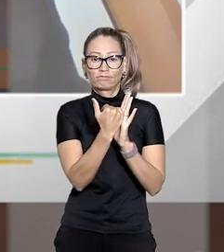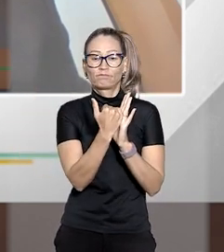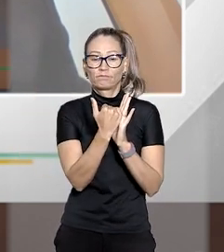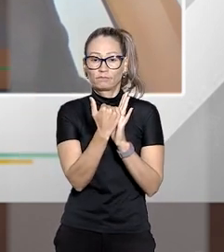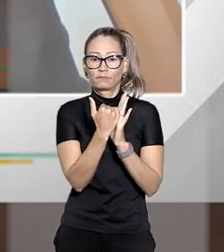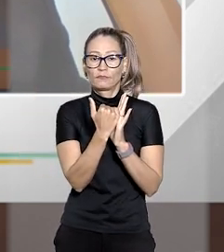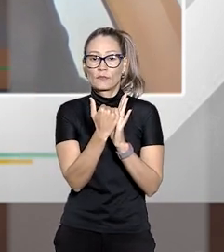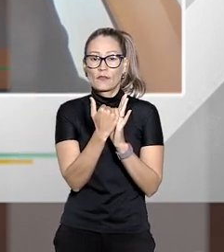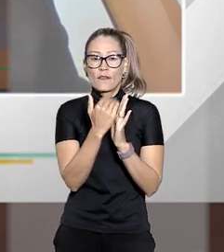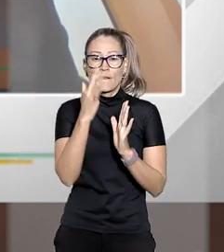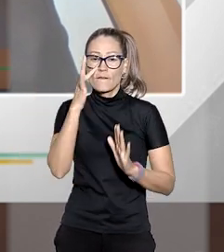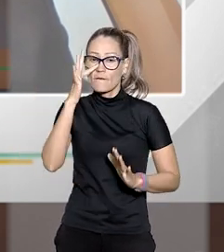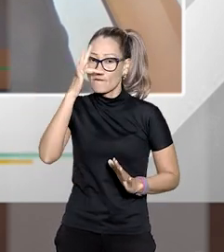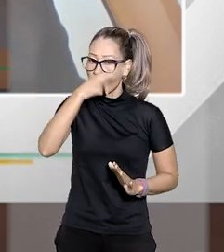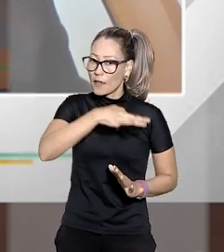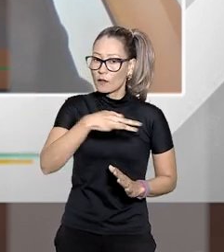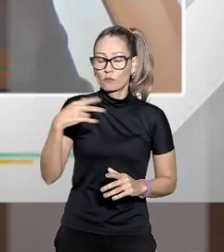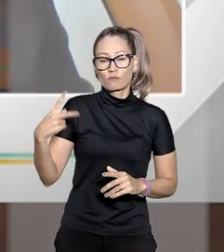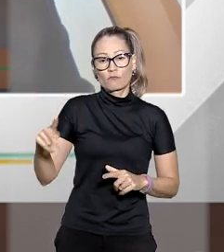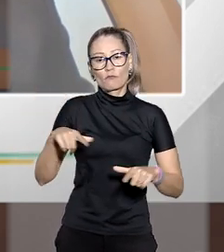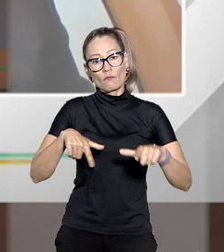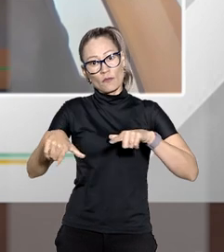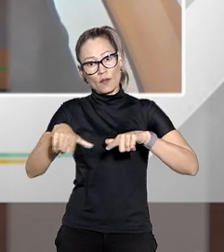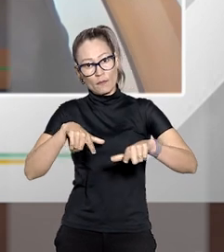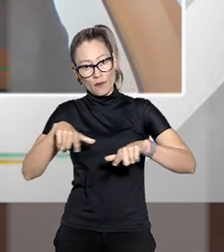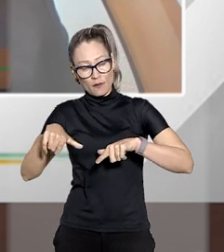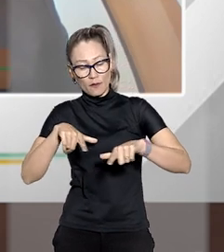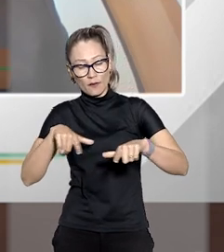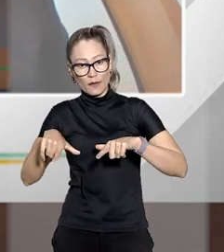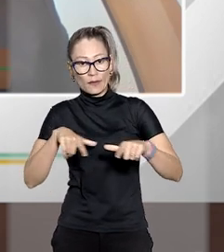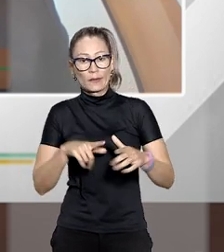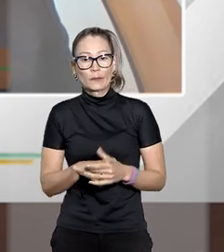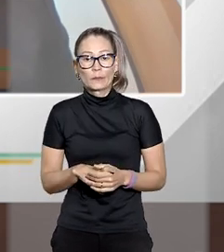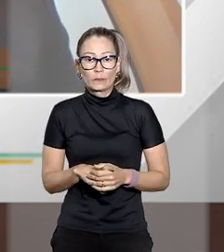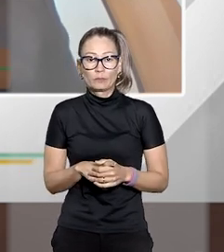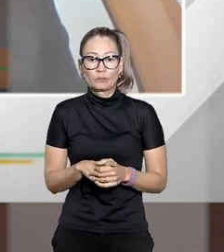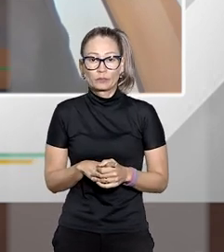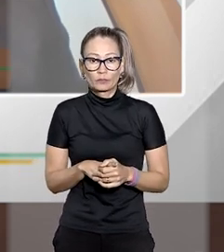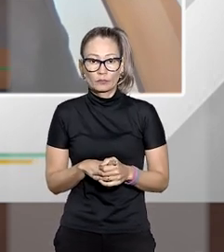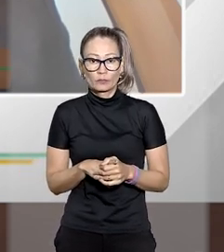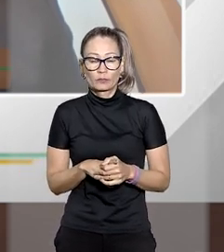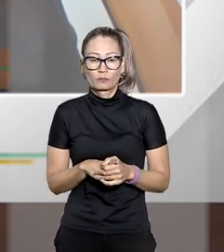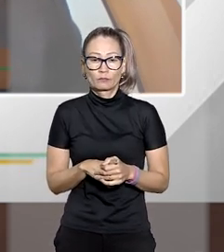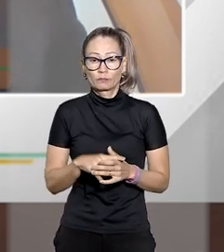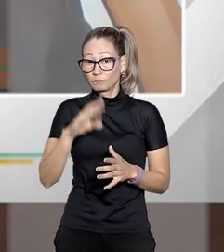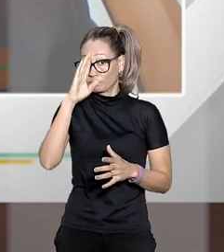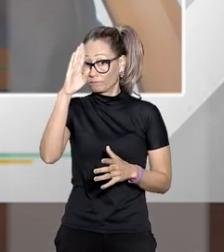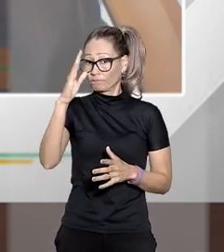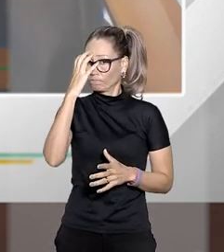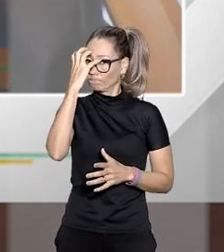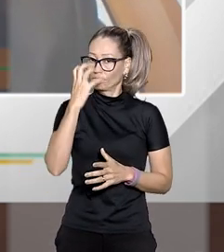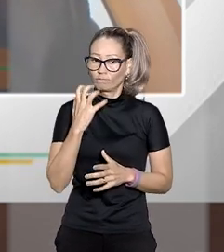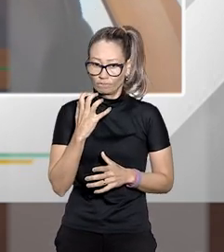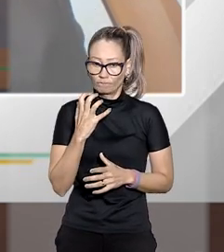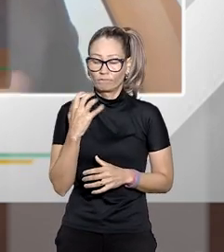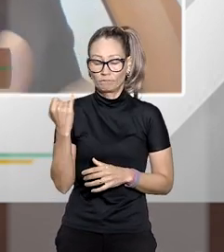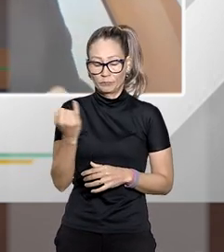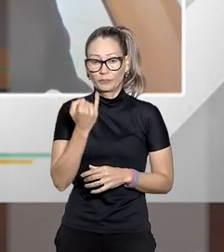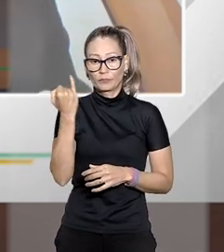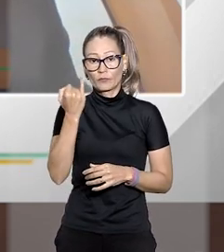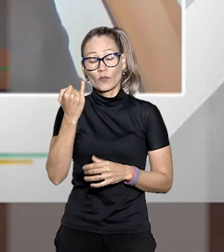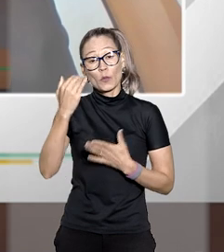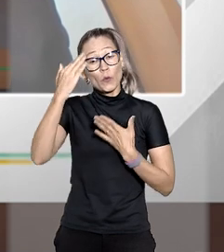conseguiria cumprir mais fielmente a sua função né especialmente na questão da celeridade tá